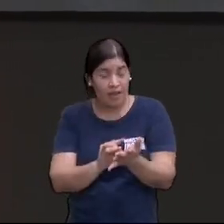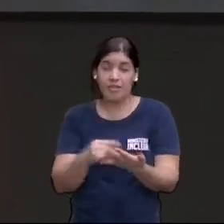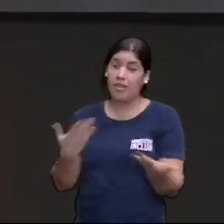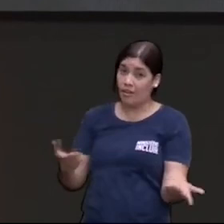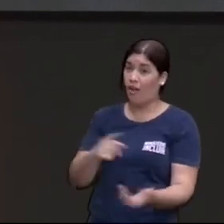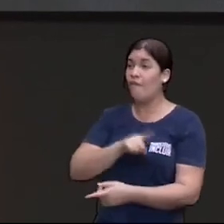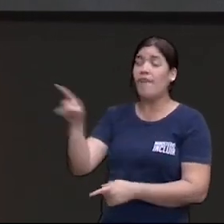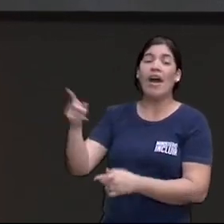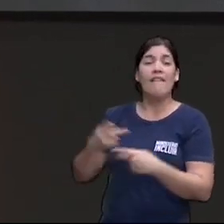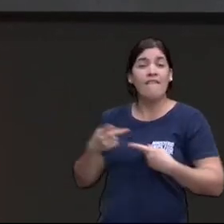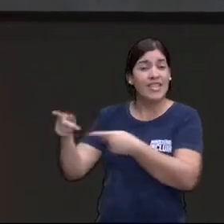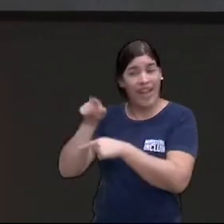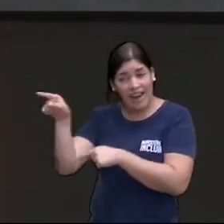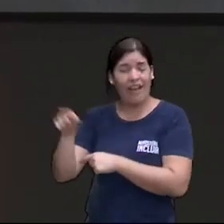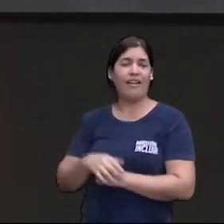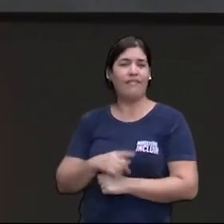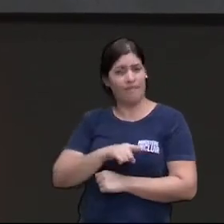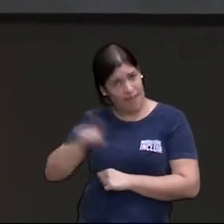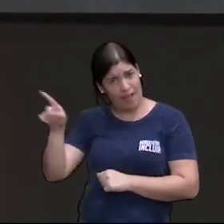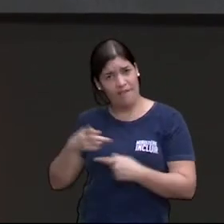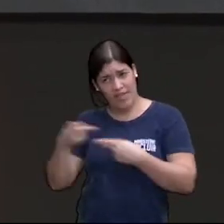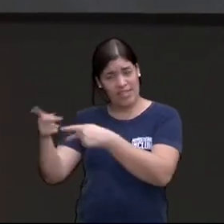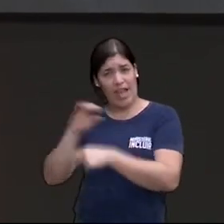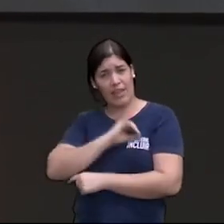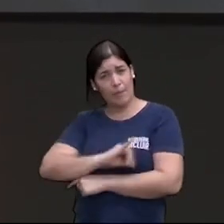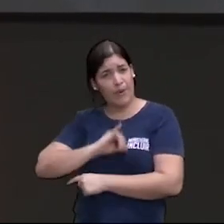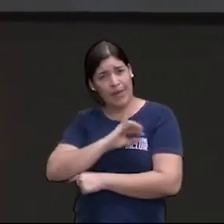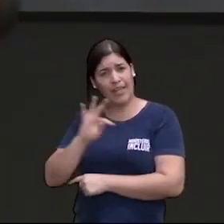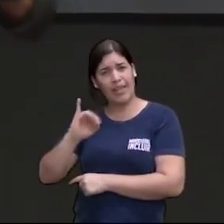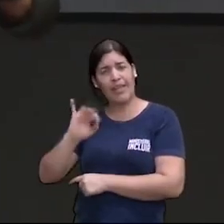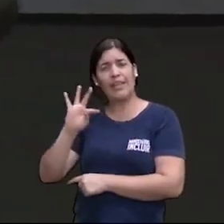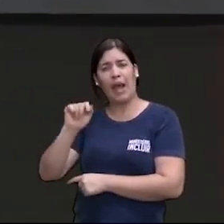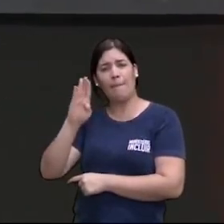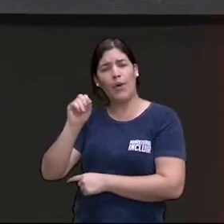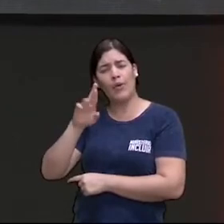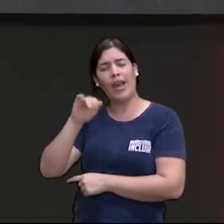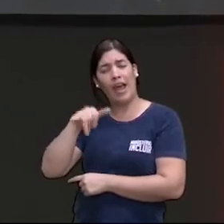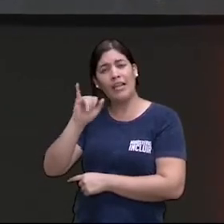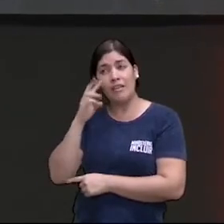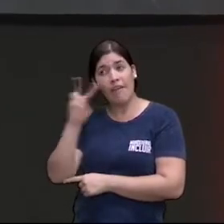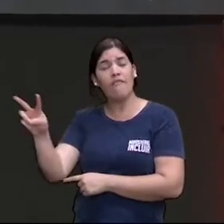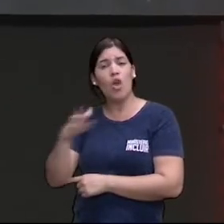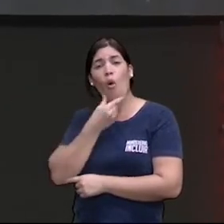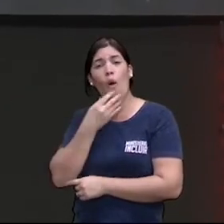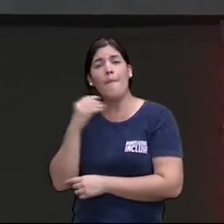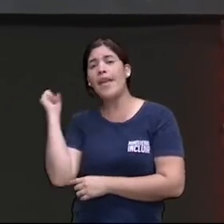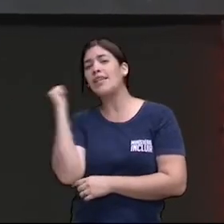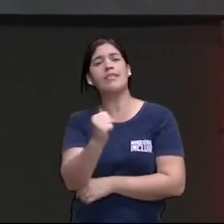visitar a nossa comunidade terapêutica vai lá você vai ver o cara que era assassino